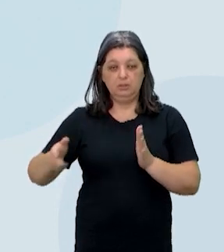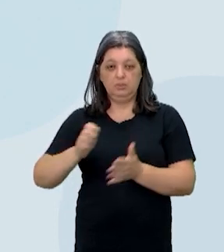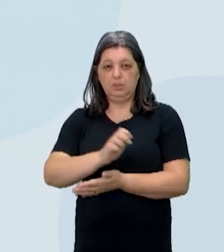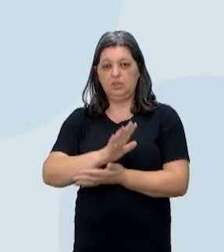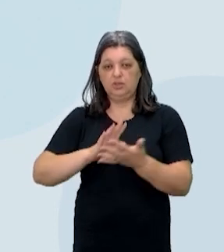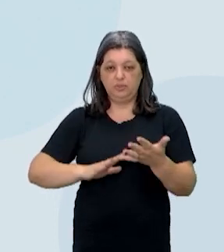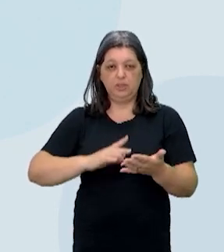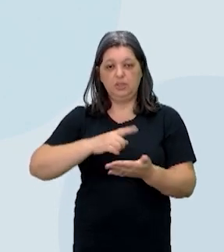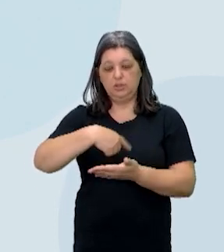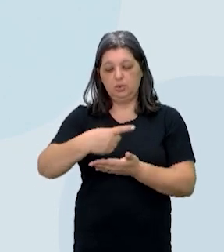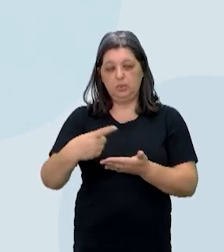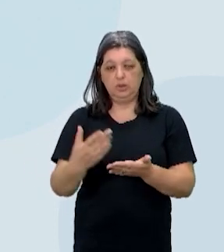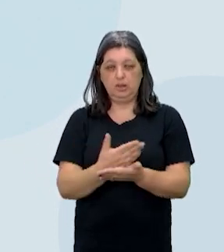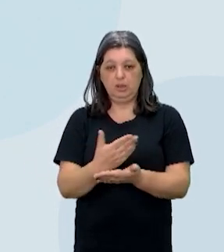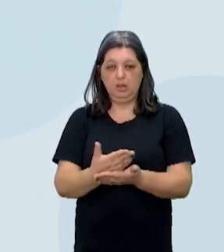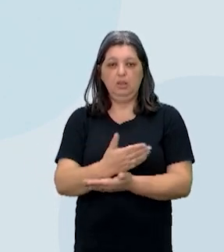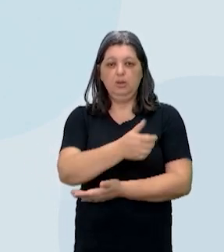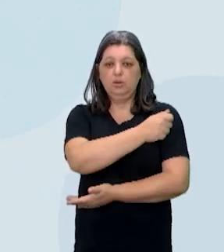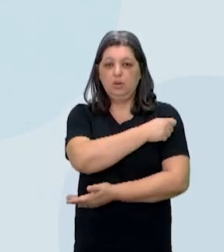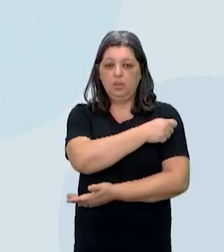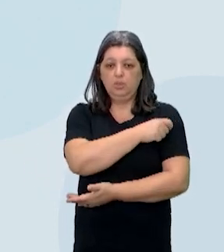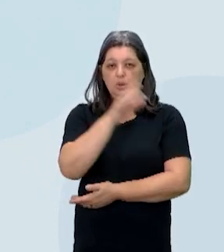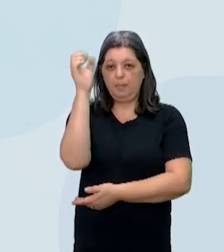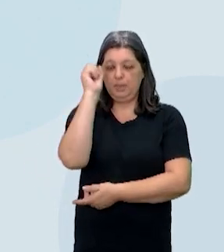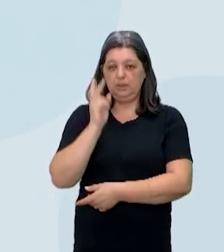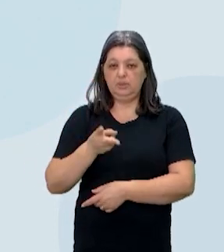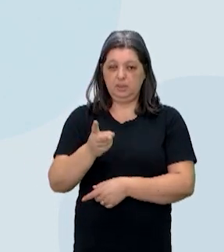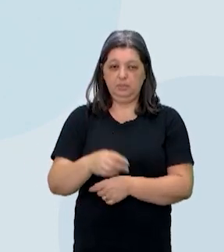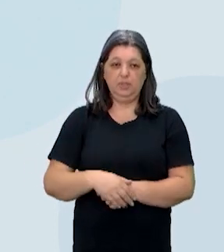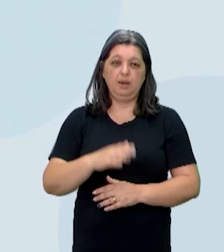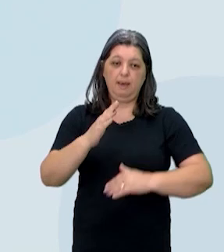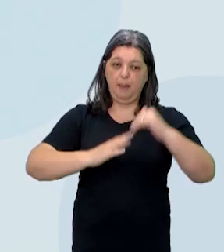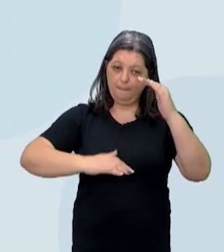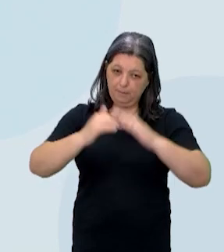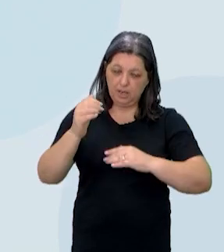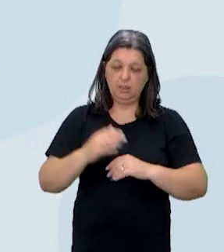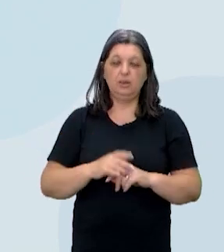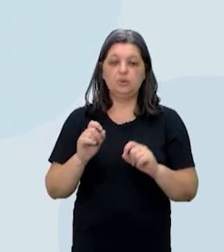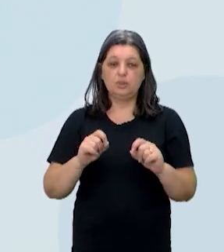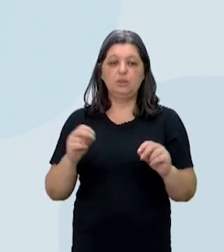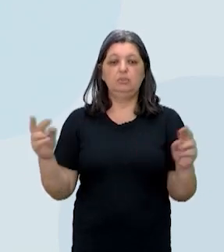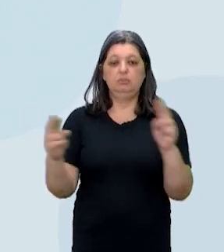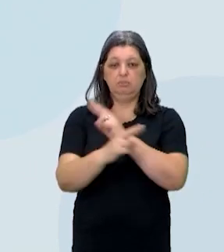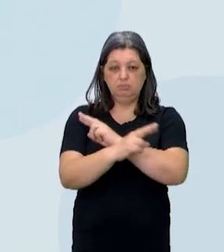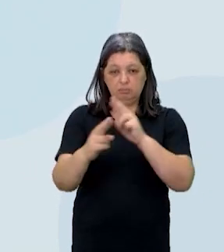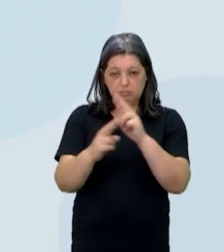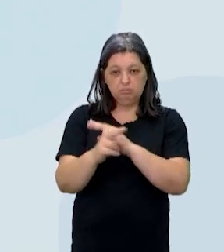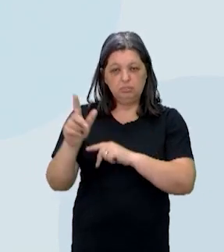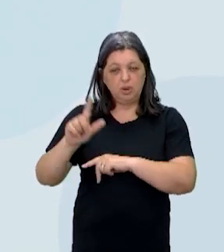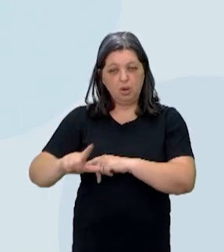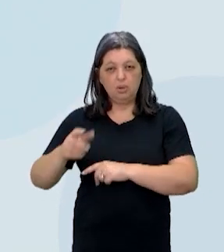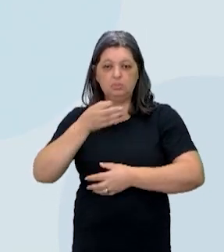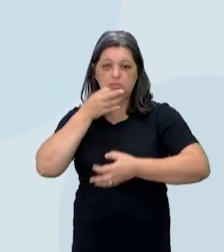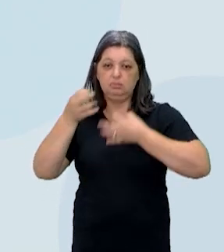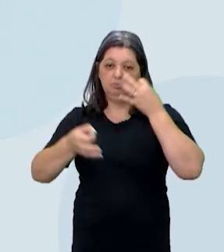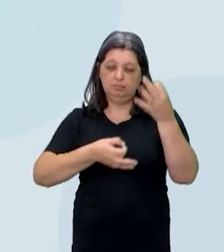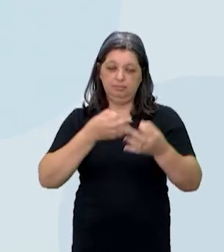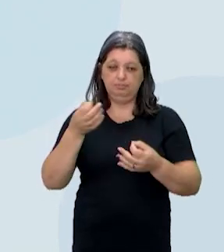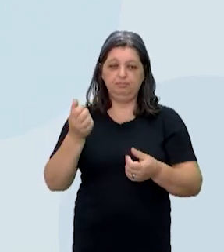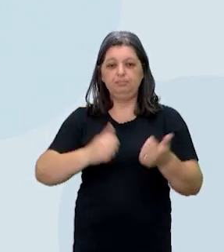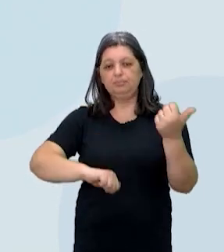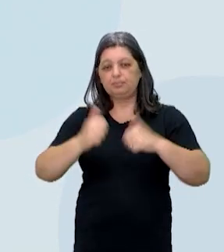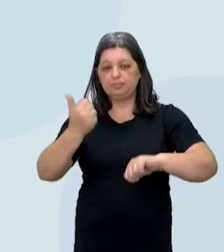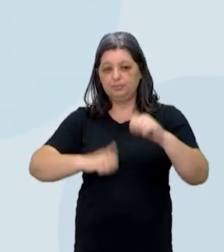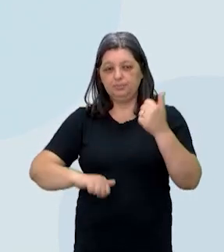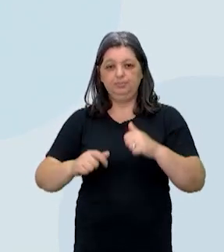atividades do caderno do aluno a aprender sempre. A habilidade está na tela. Estabelecer relações lógico-discursivas, analisando o